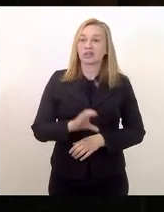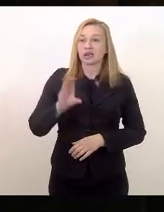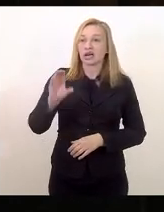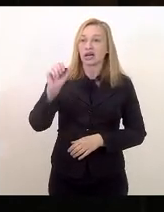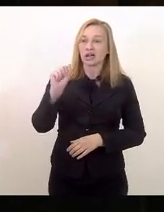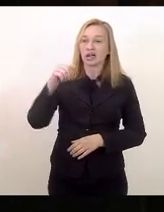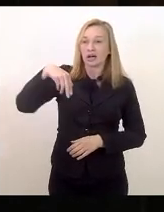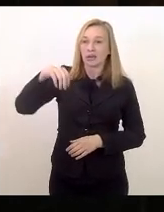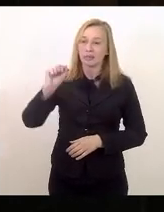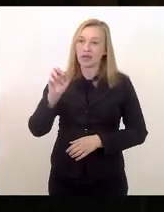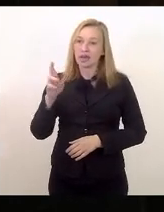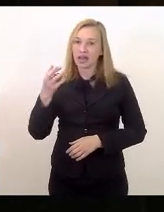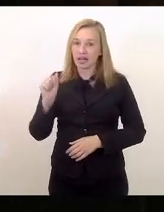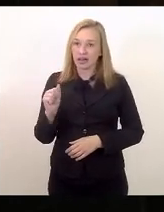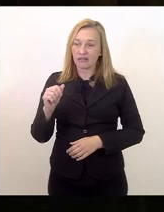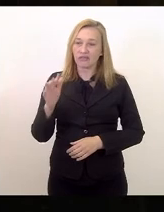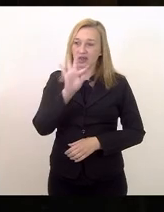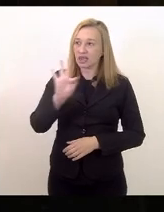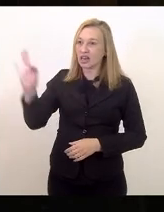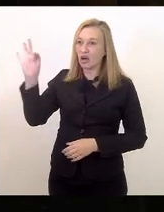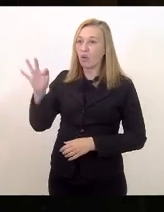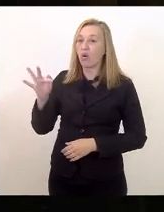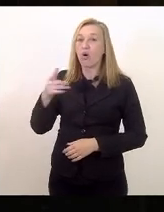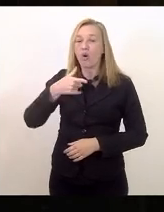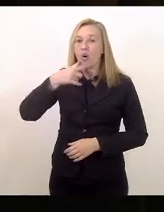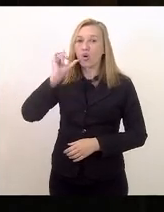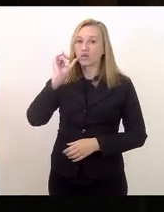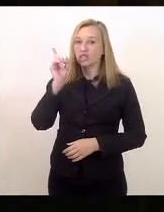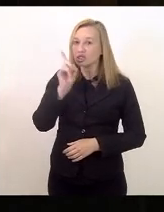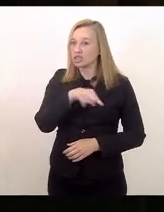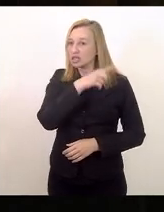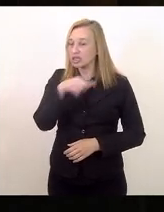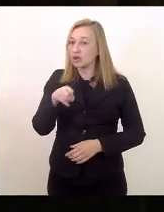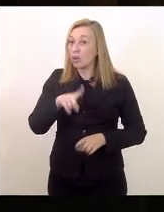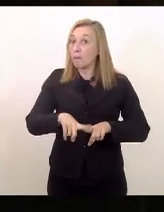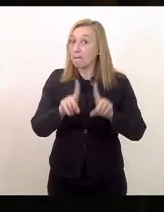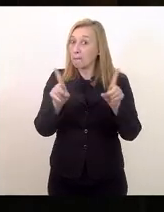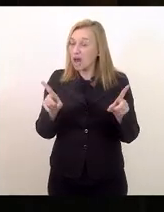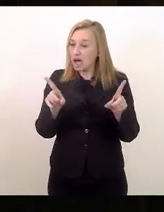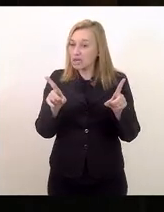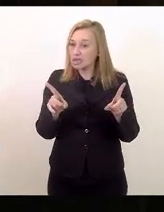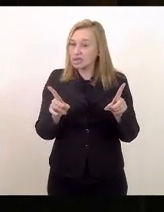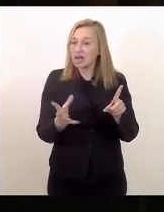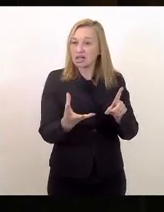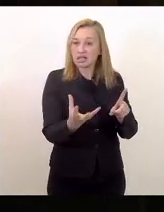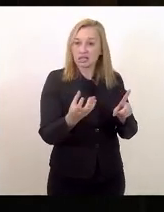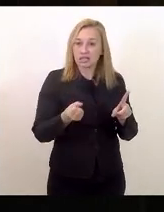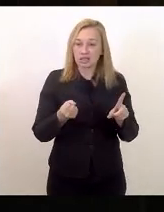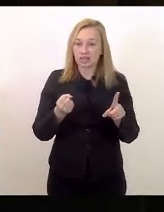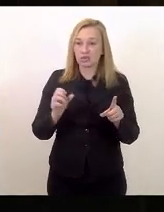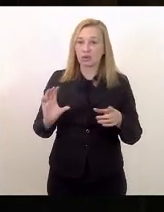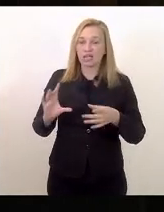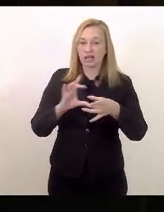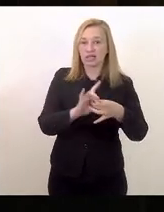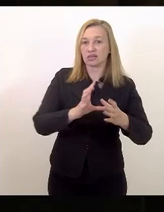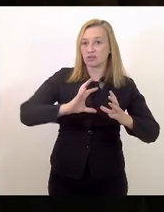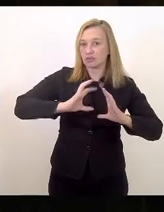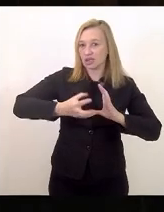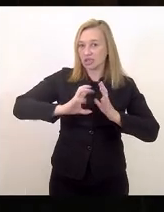muito bem o distritão, mas acolheu as coligações partidárias,